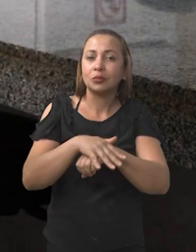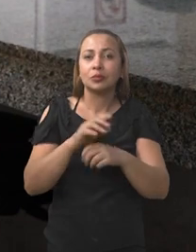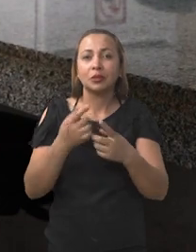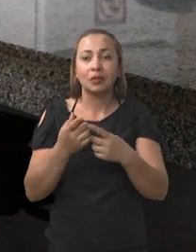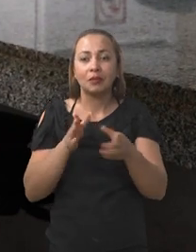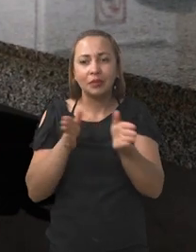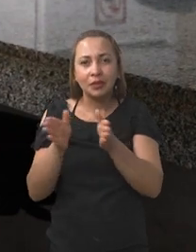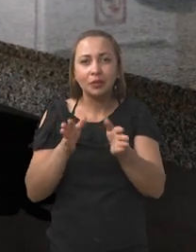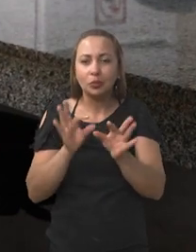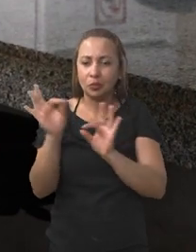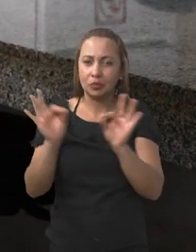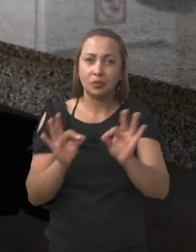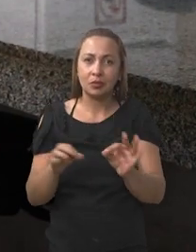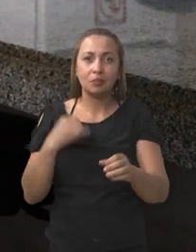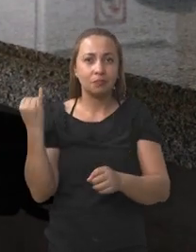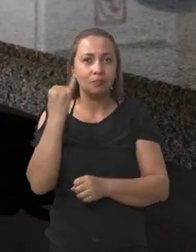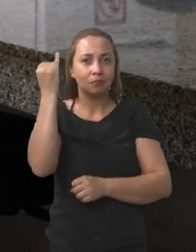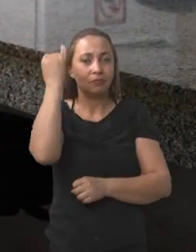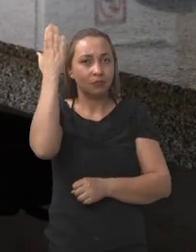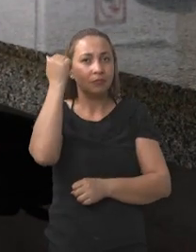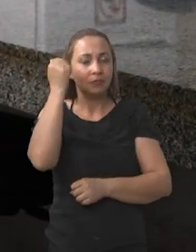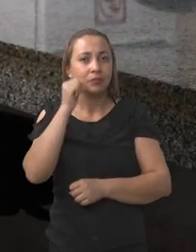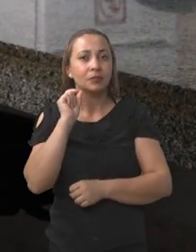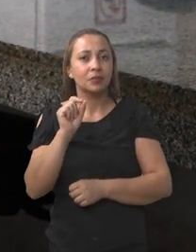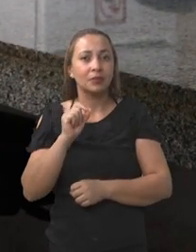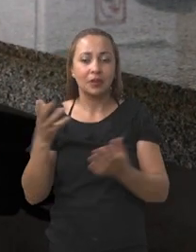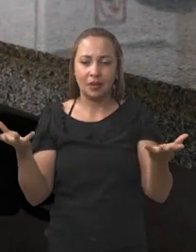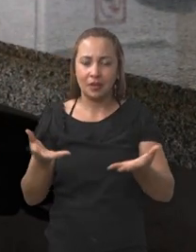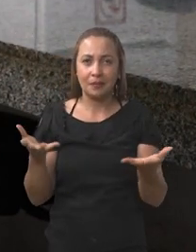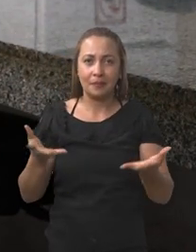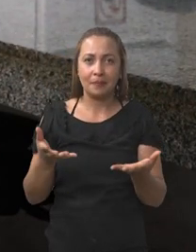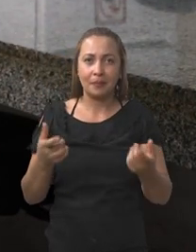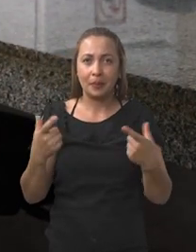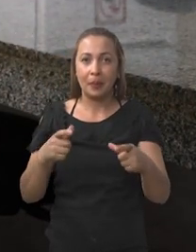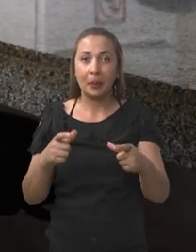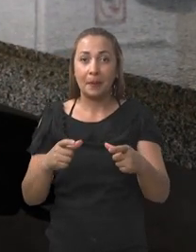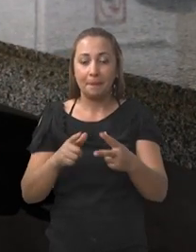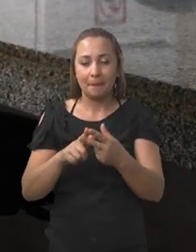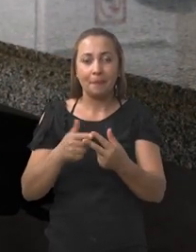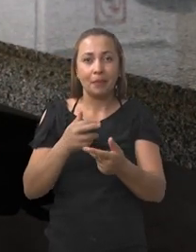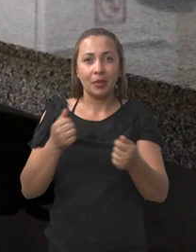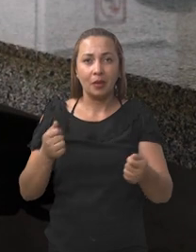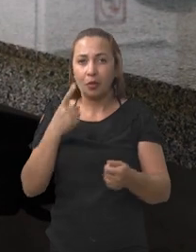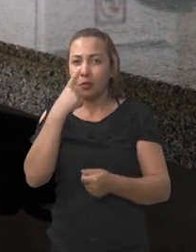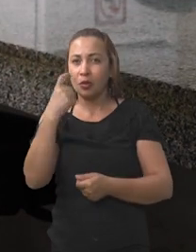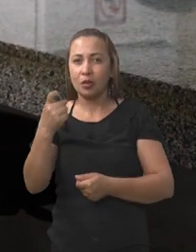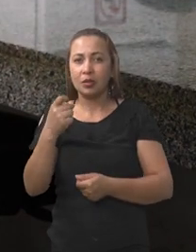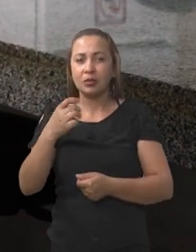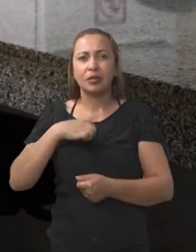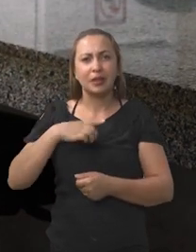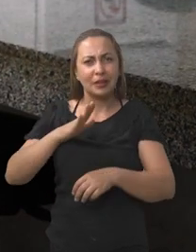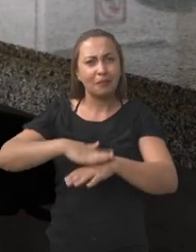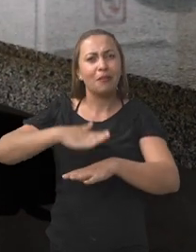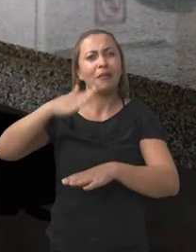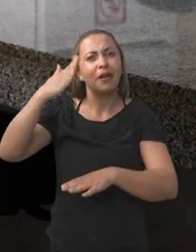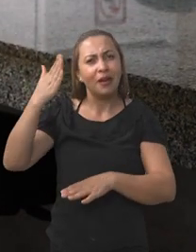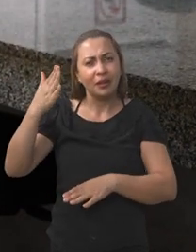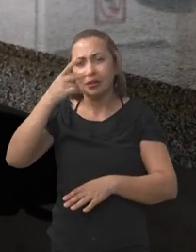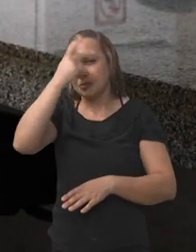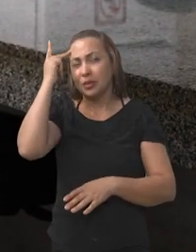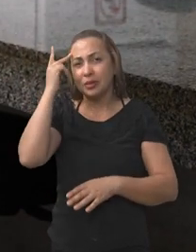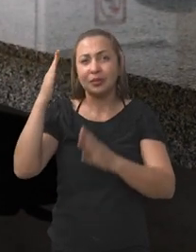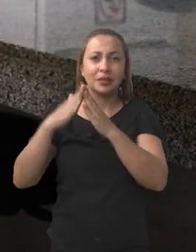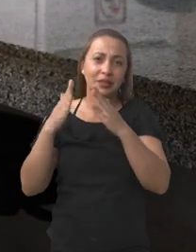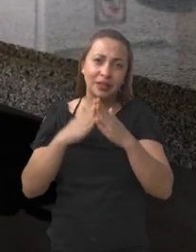prevenção, é importante saber que, principalmente agora, onde a produção de lixo está sendo maior, as pessoas estão mais em